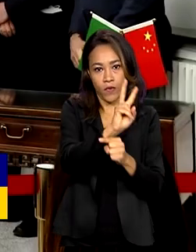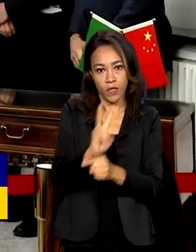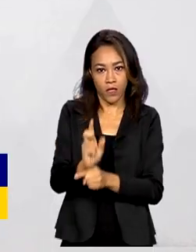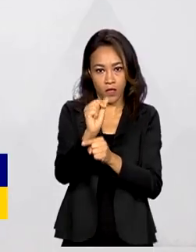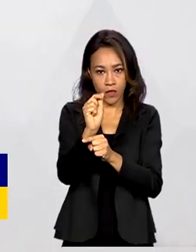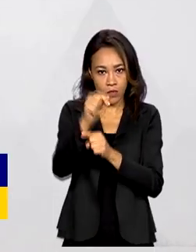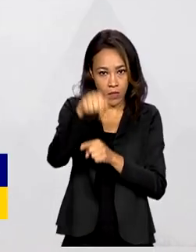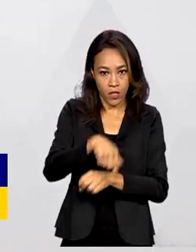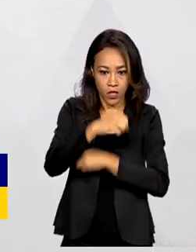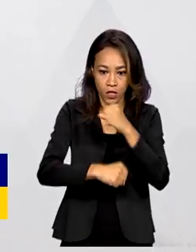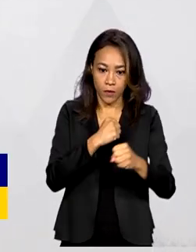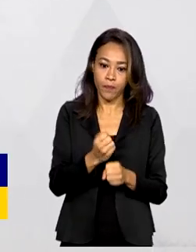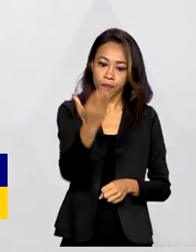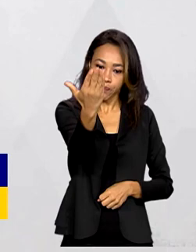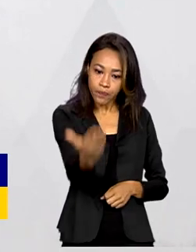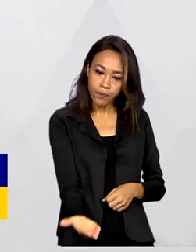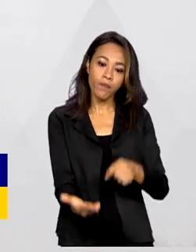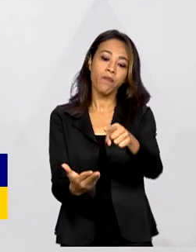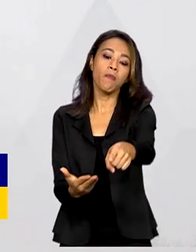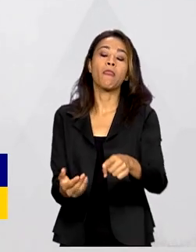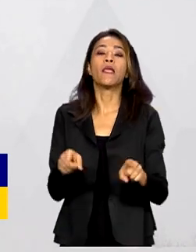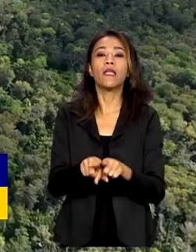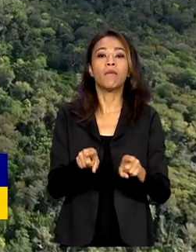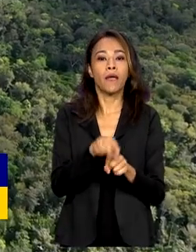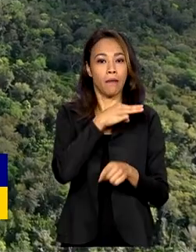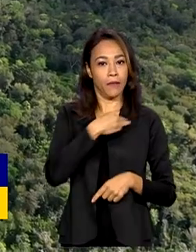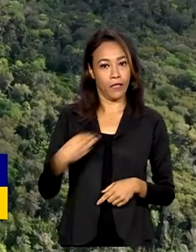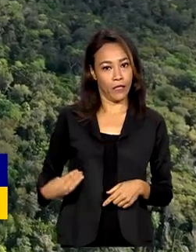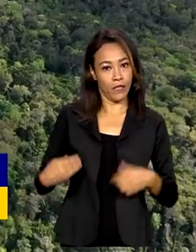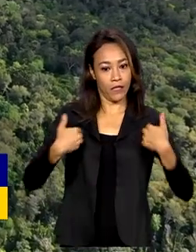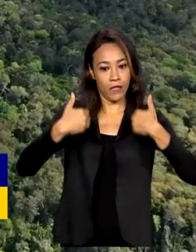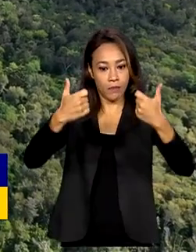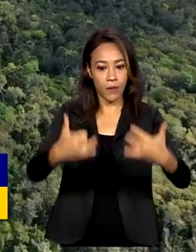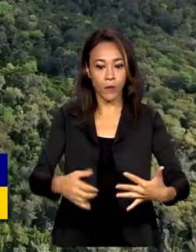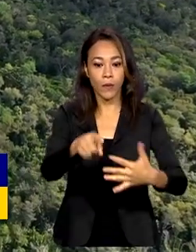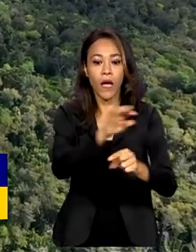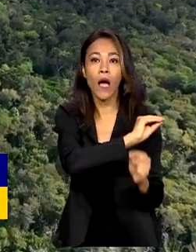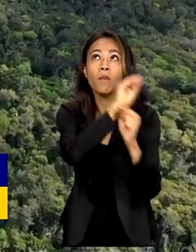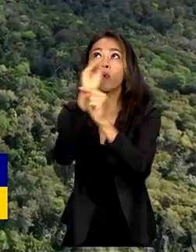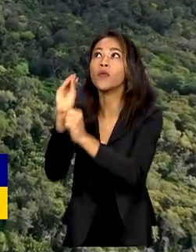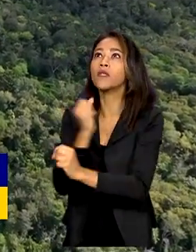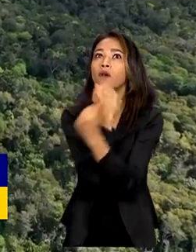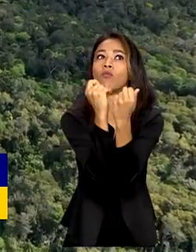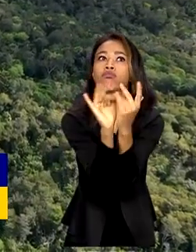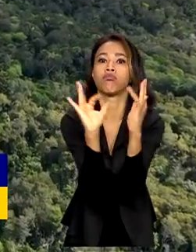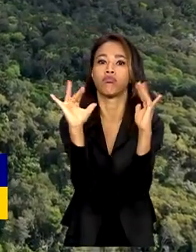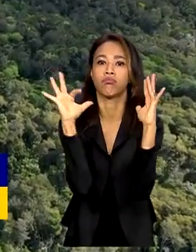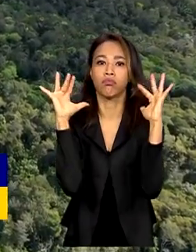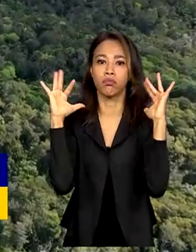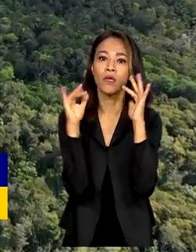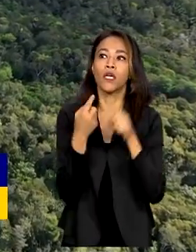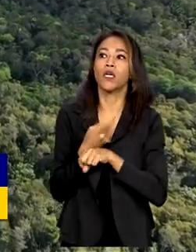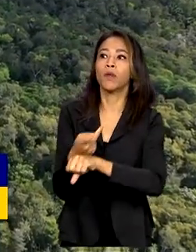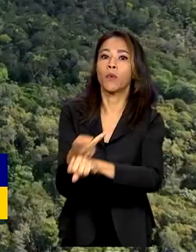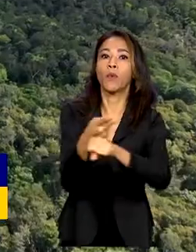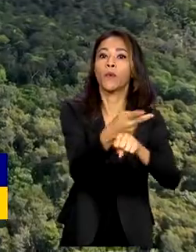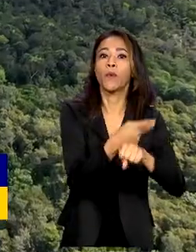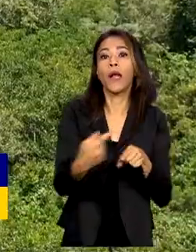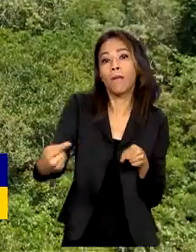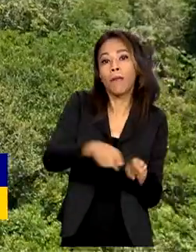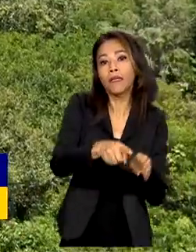asiático, a ministra Marina Silva destacou que a proteção ao meio ambiente e a busca de parcerias pelo